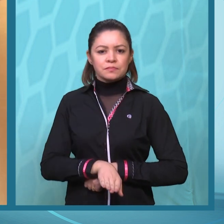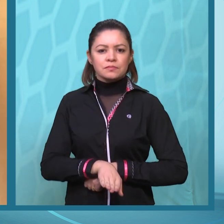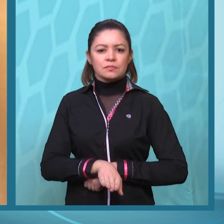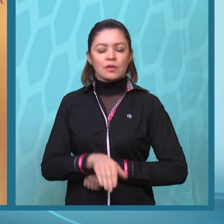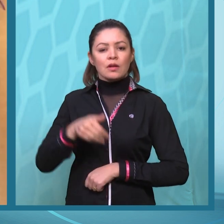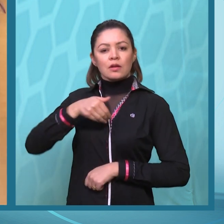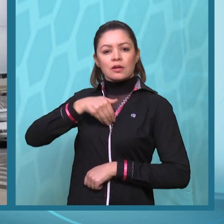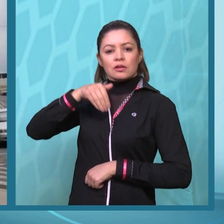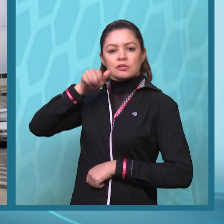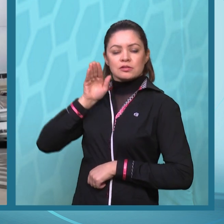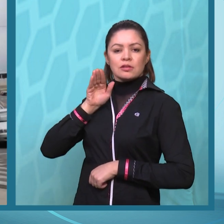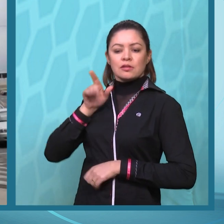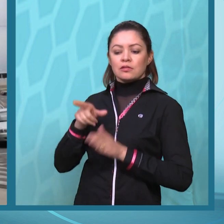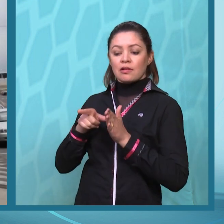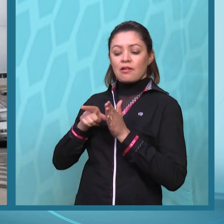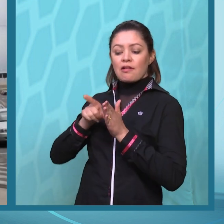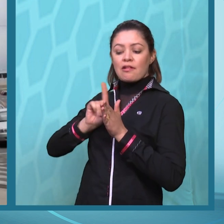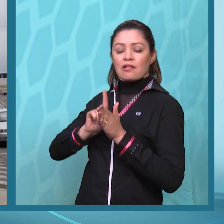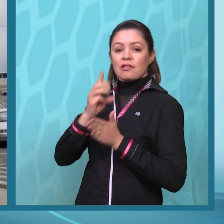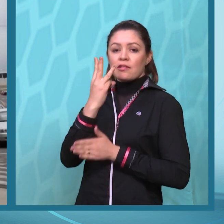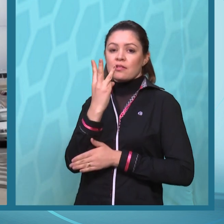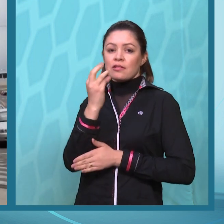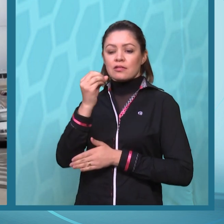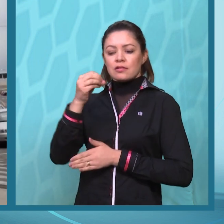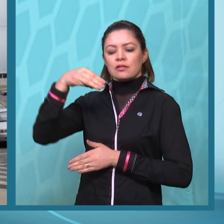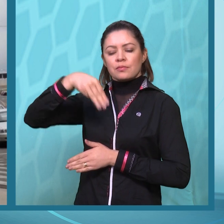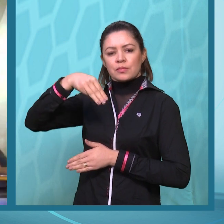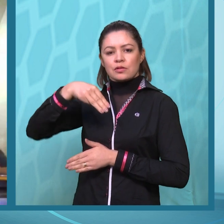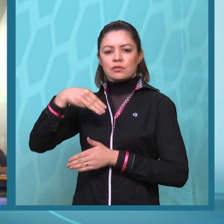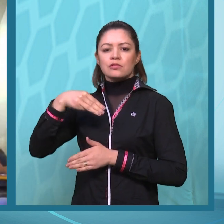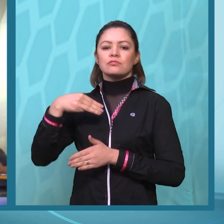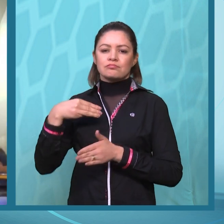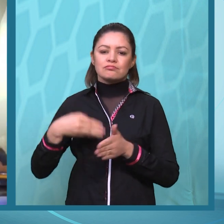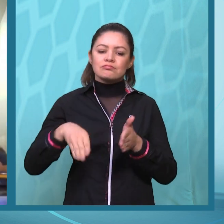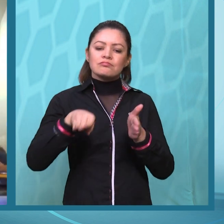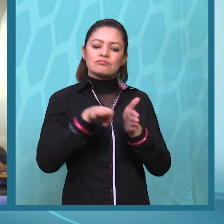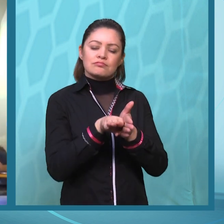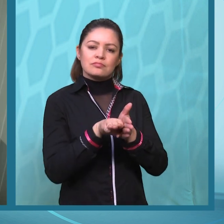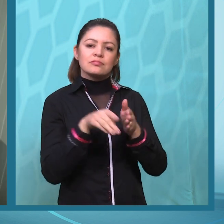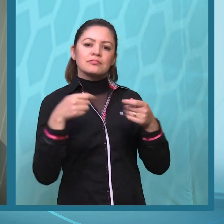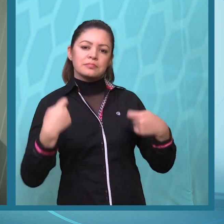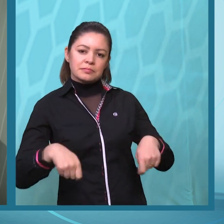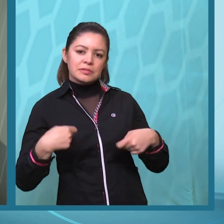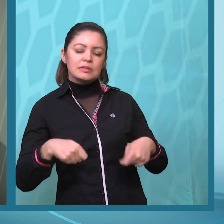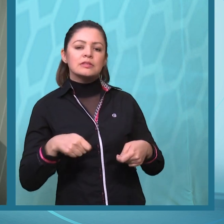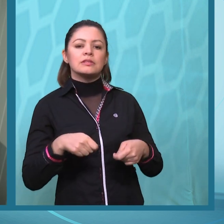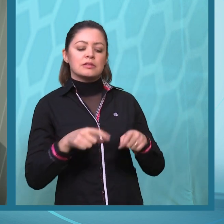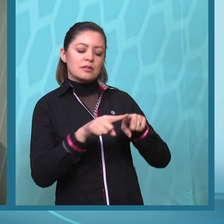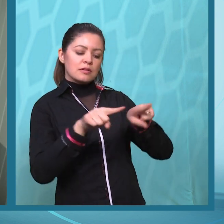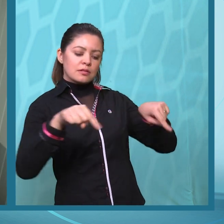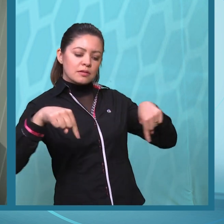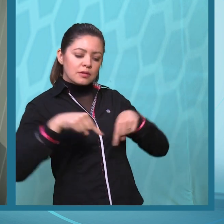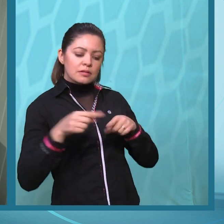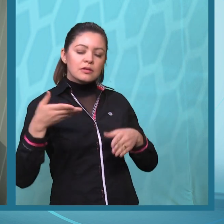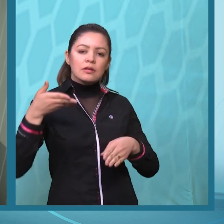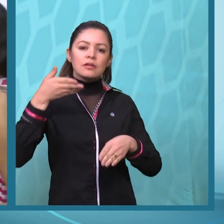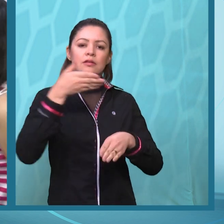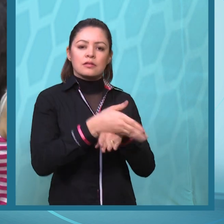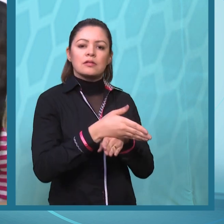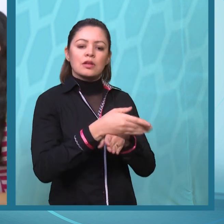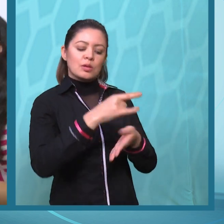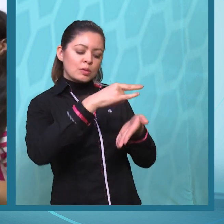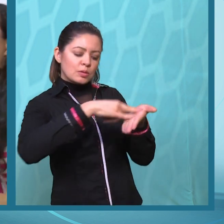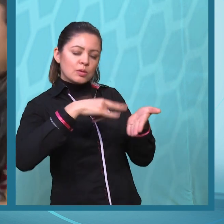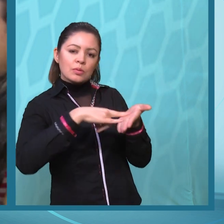devem chegar com pelo menos 30 minutos de antecedência. Para ingressar nas salas, é preciso apresentar documentos de